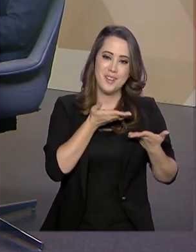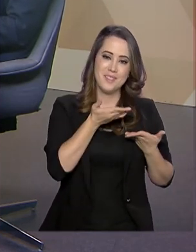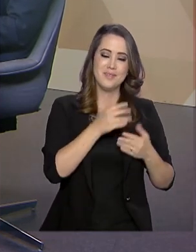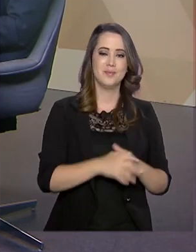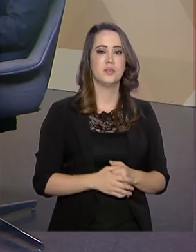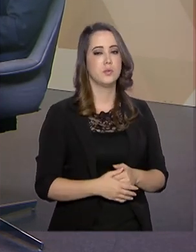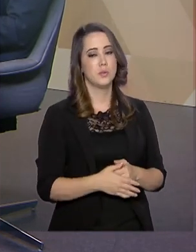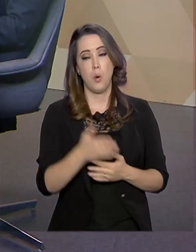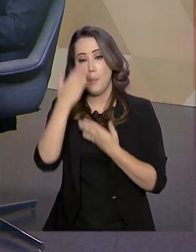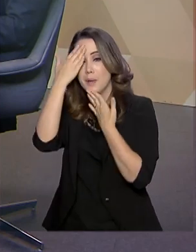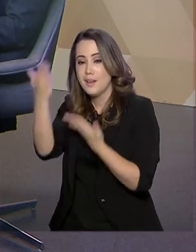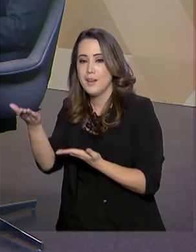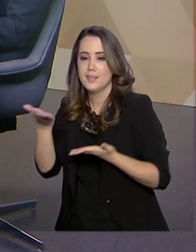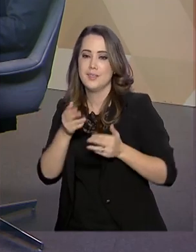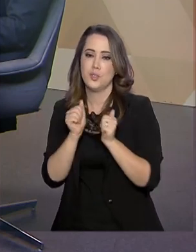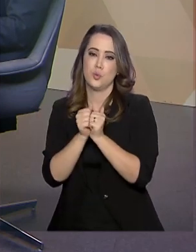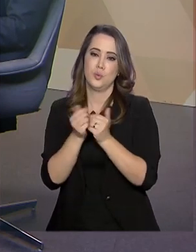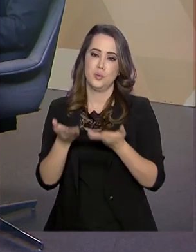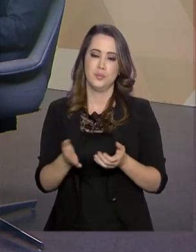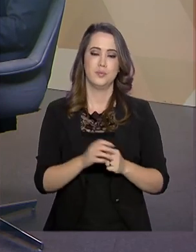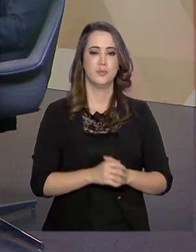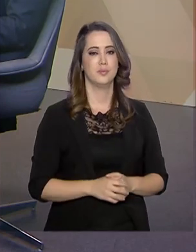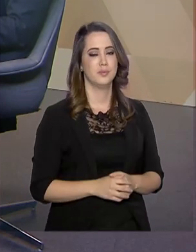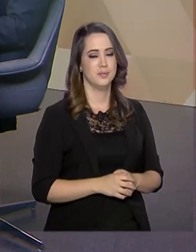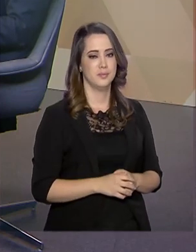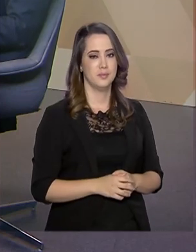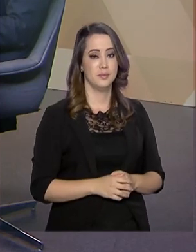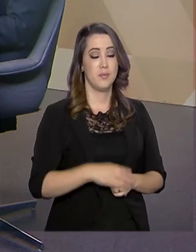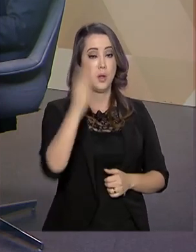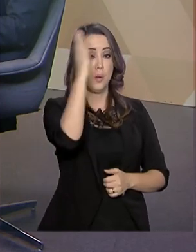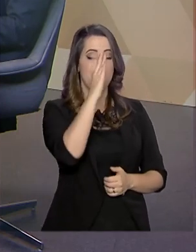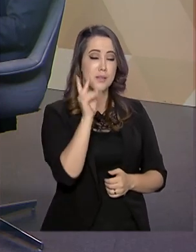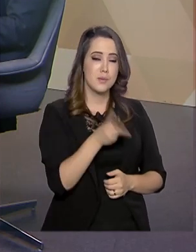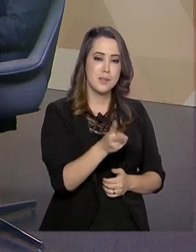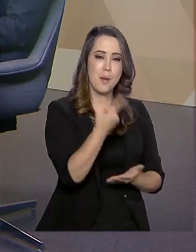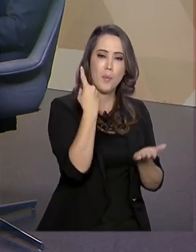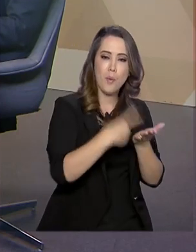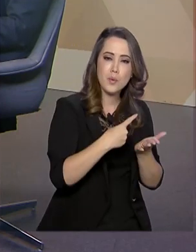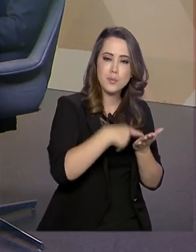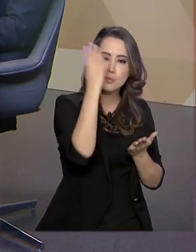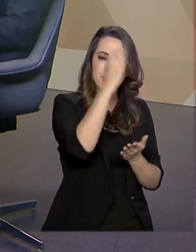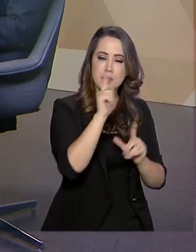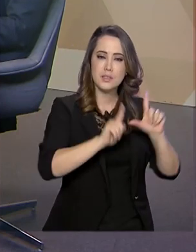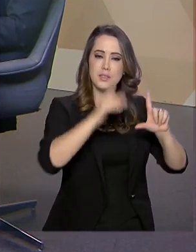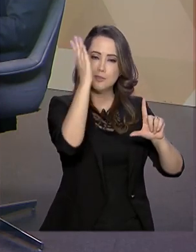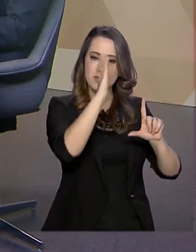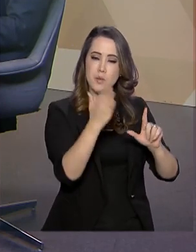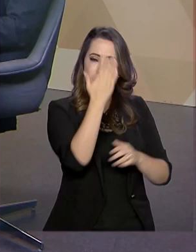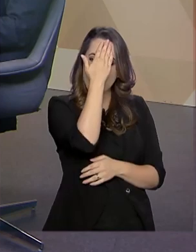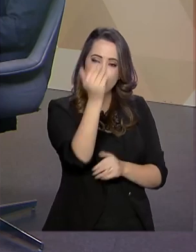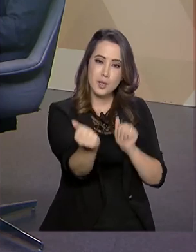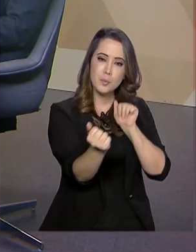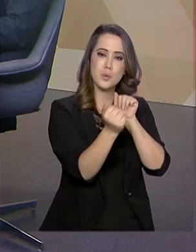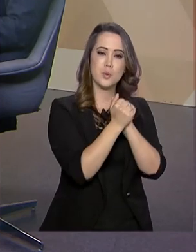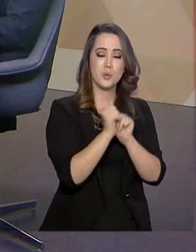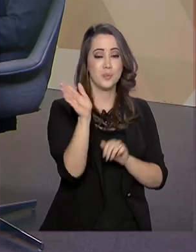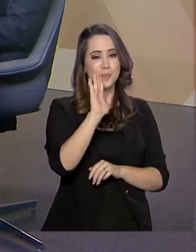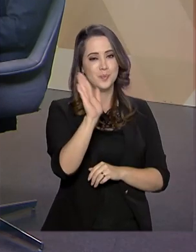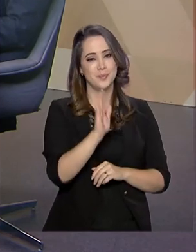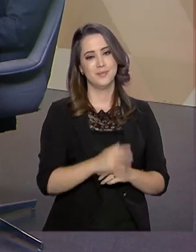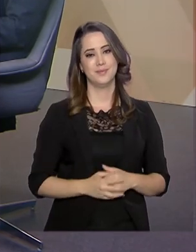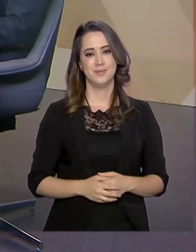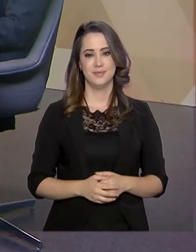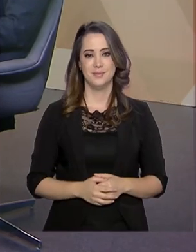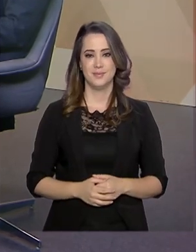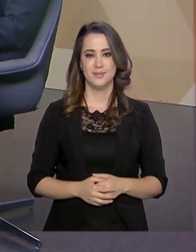Obrigado, Paulo. Um prazer estar com vocês. E o Brasil continua em pauta aqui na TV Brasil. Obrigado pela companhia e até